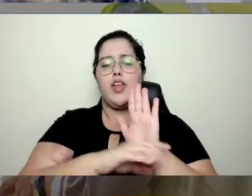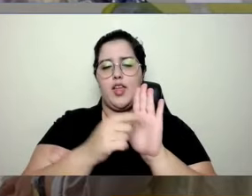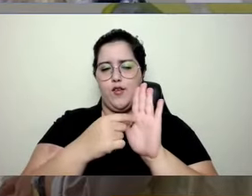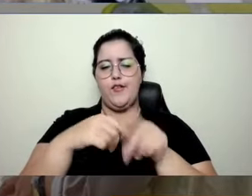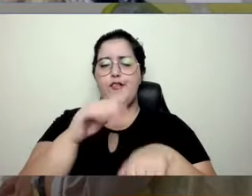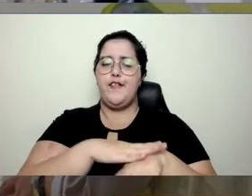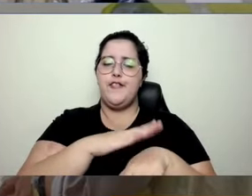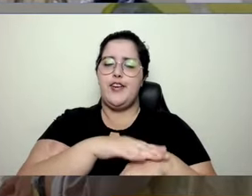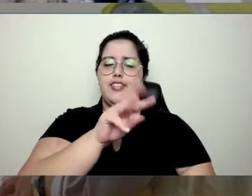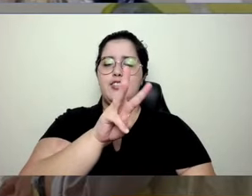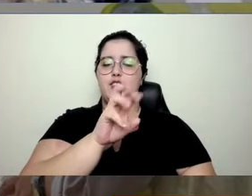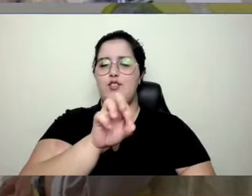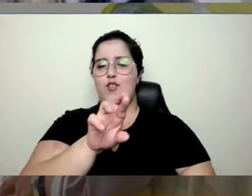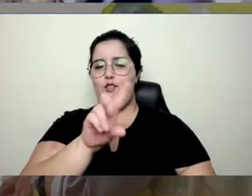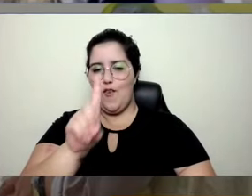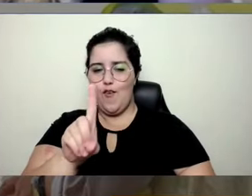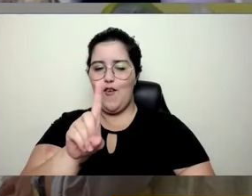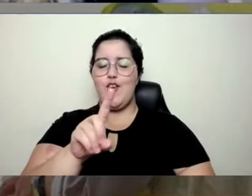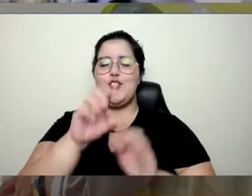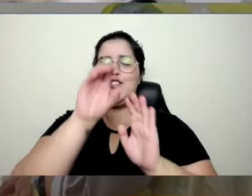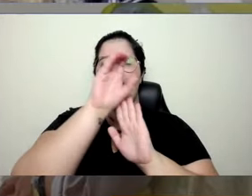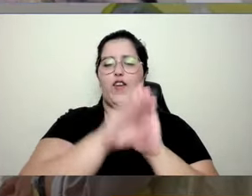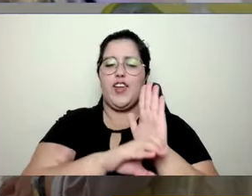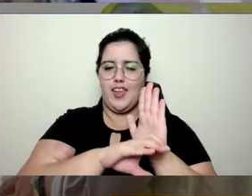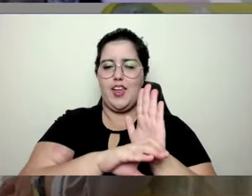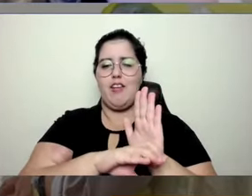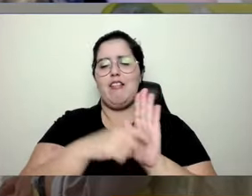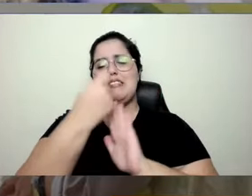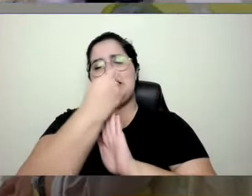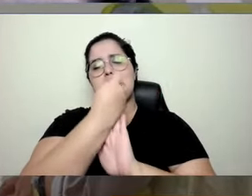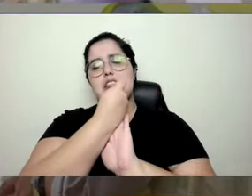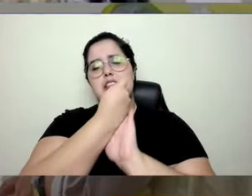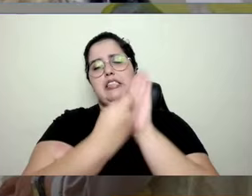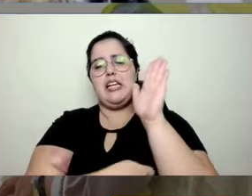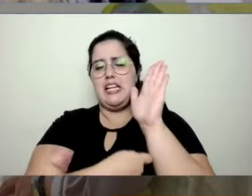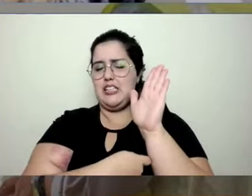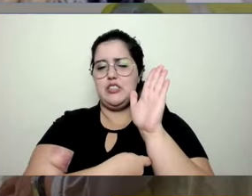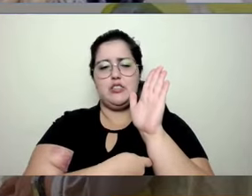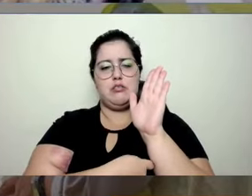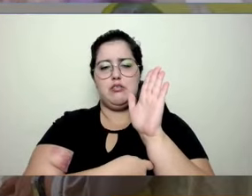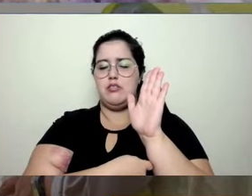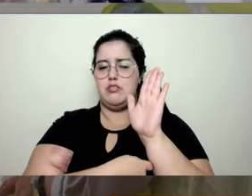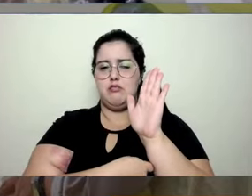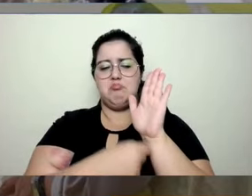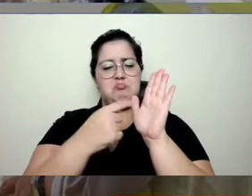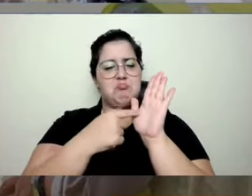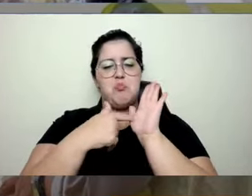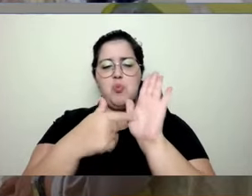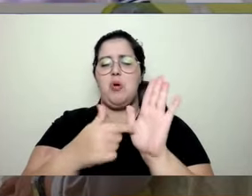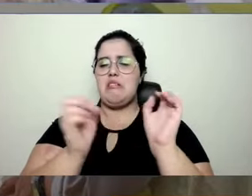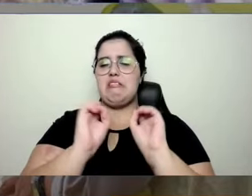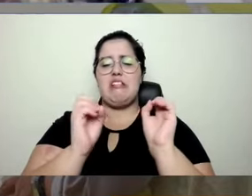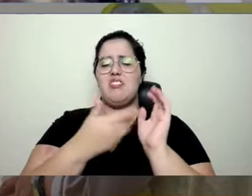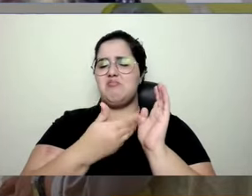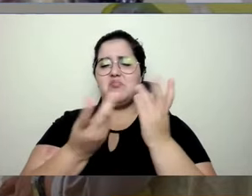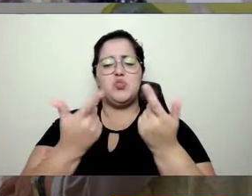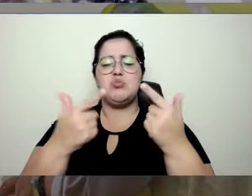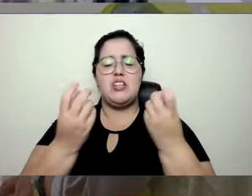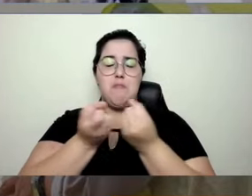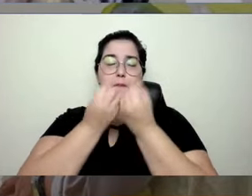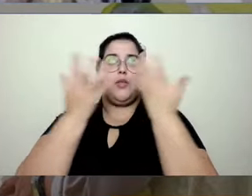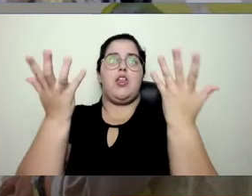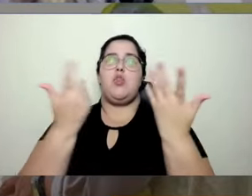no Word, né, cheio de texto, não exalta quem você é, não exalta o brilho, não exalta a sua melhor